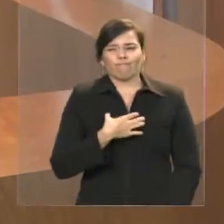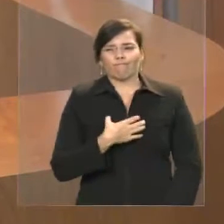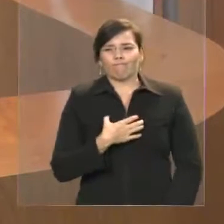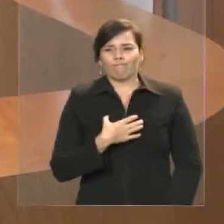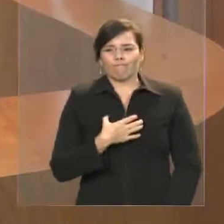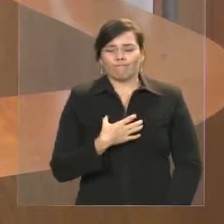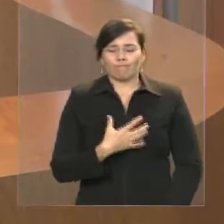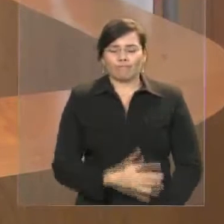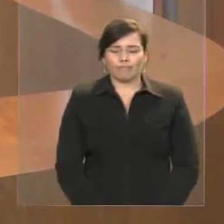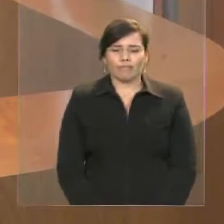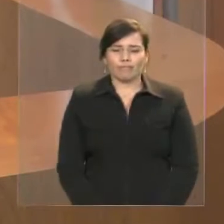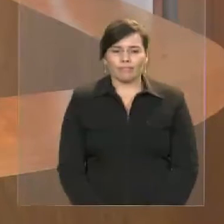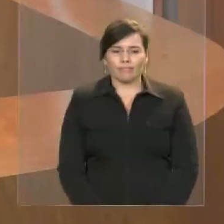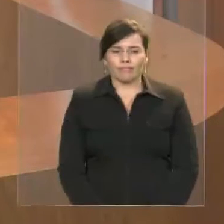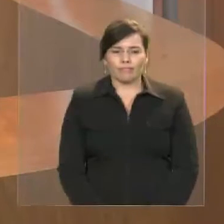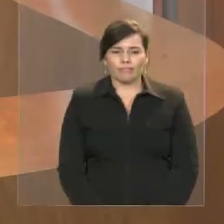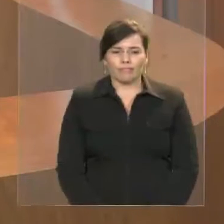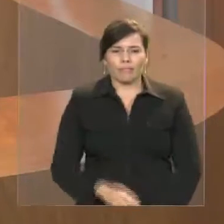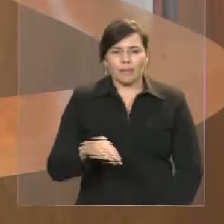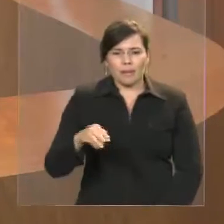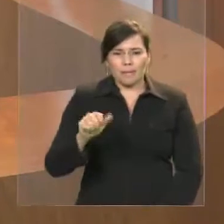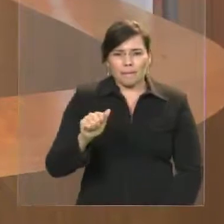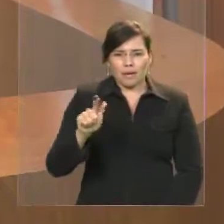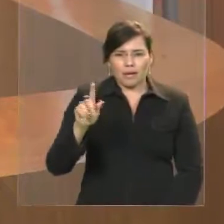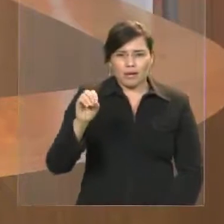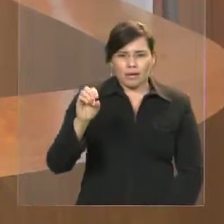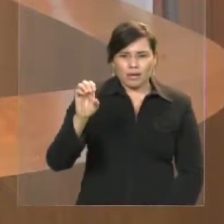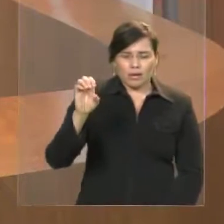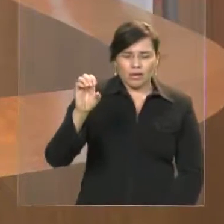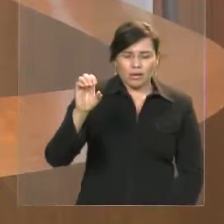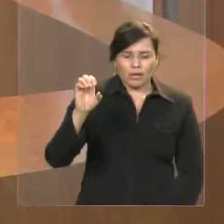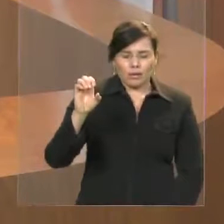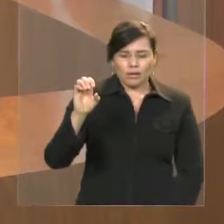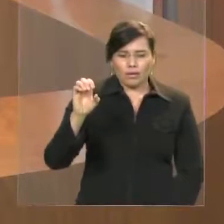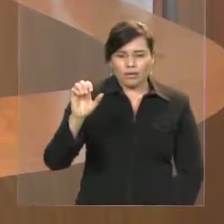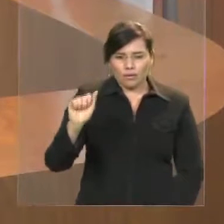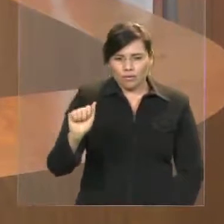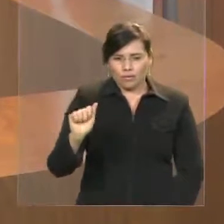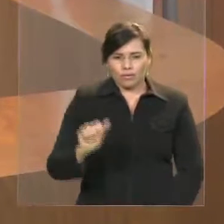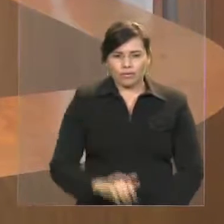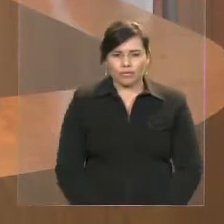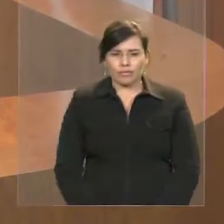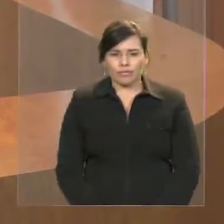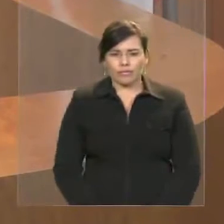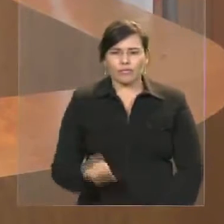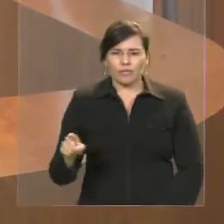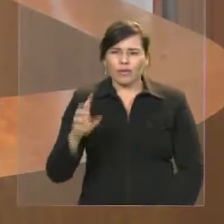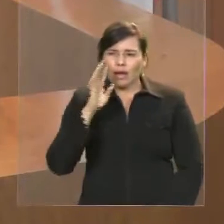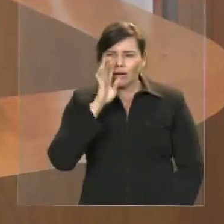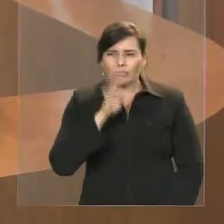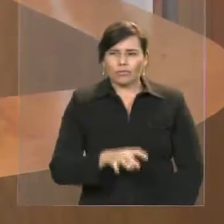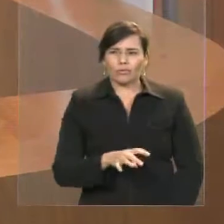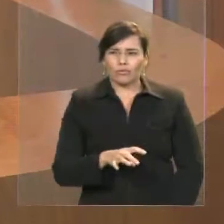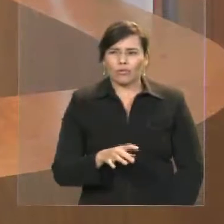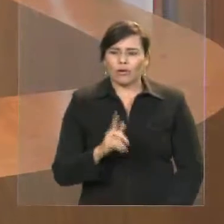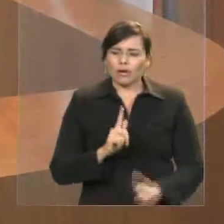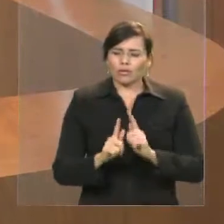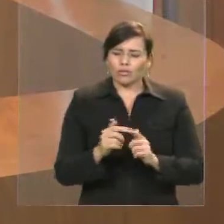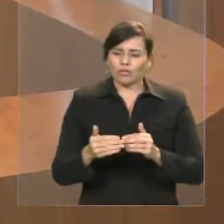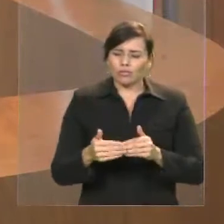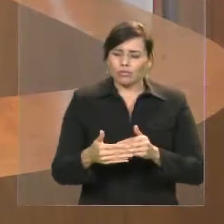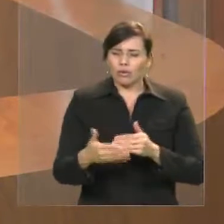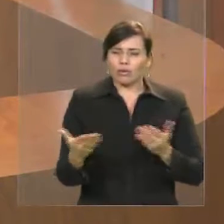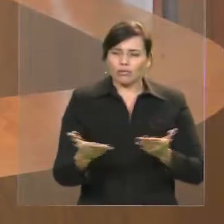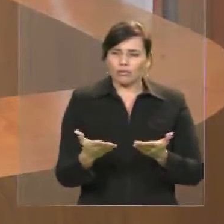falou aqui de ineficiência de uma gestão, que V. Exª, como